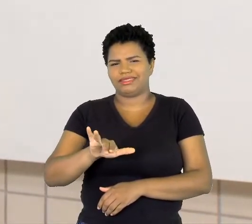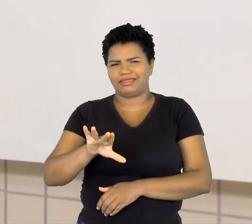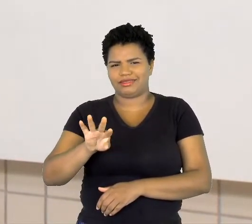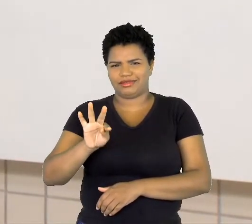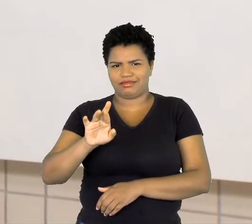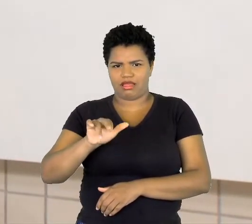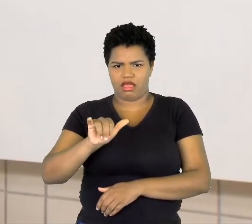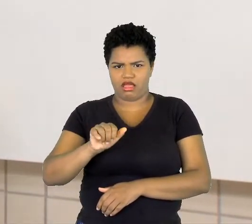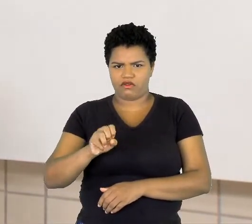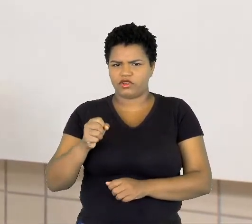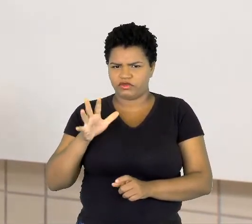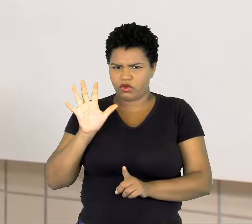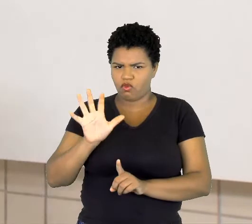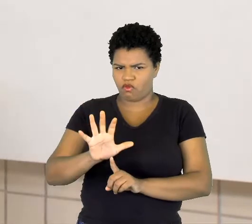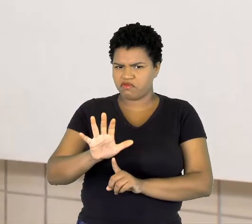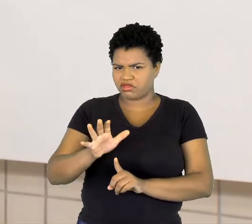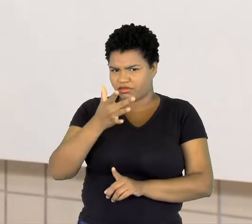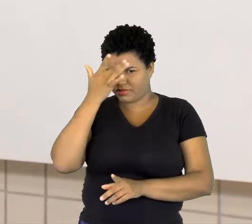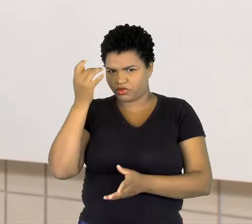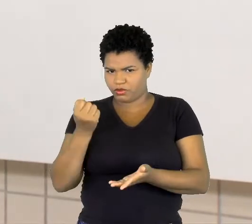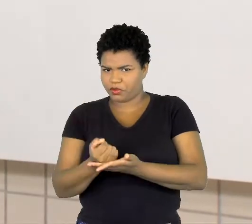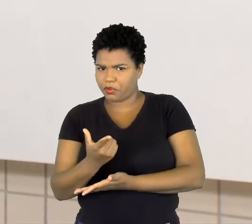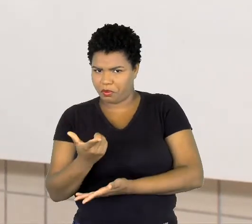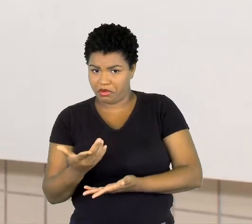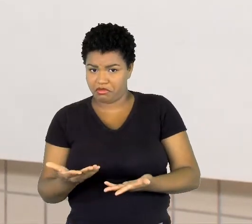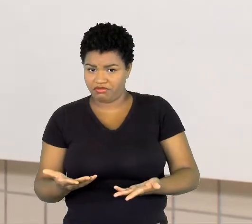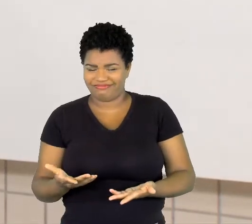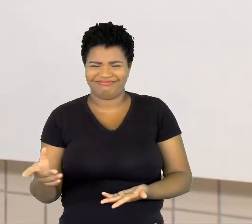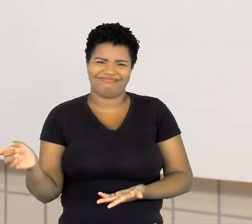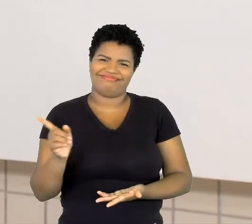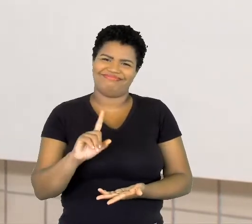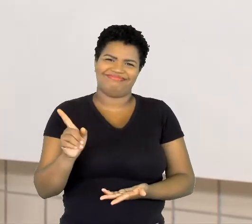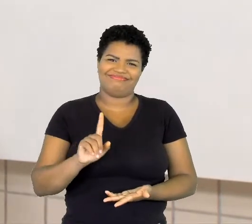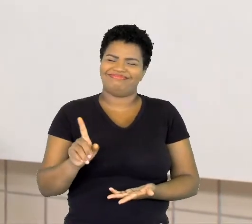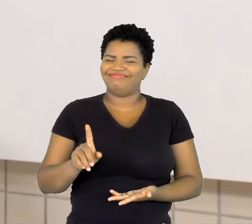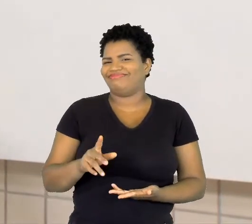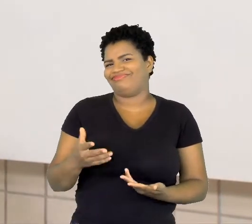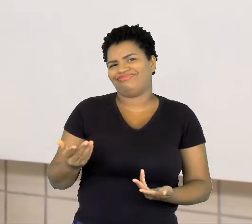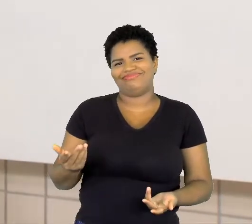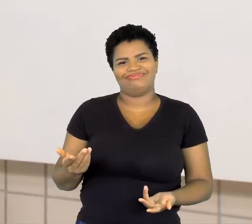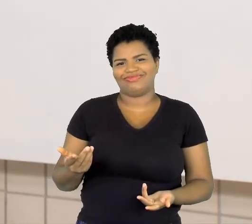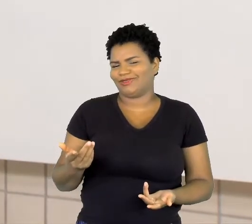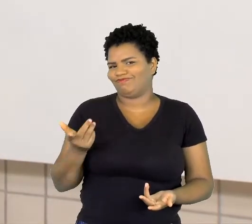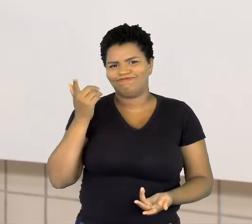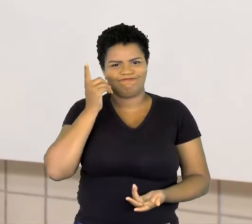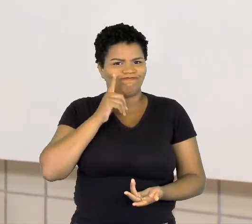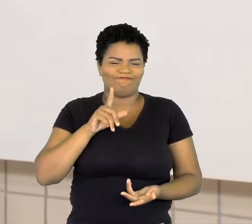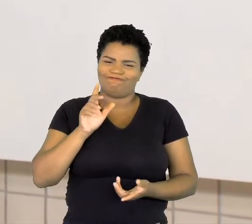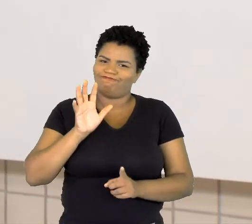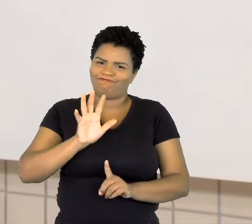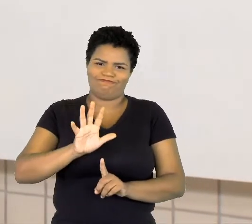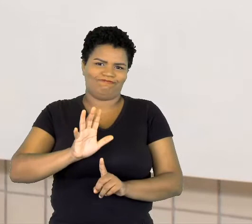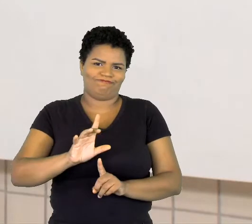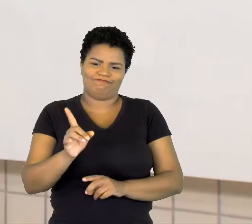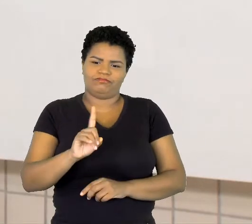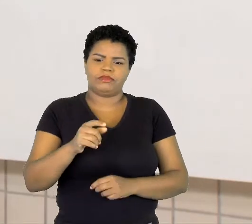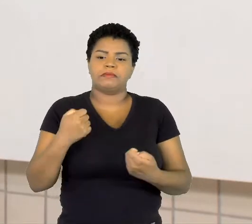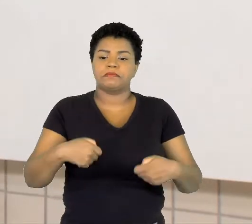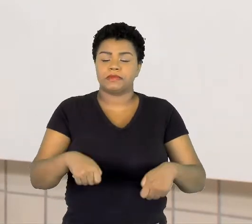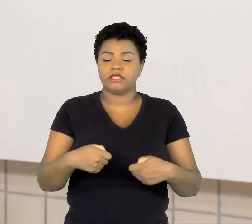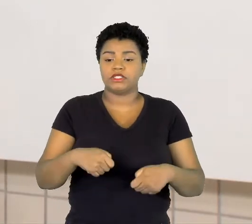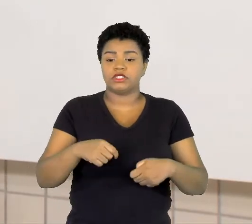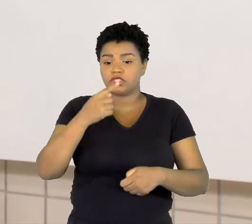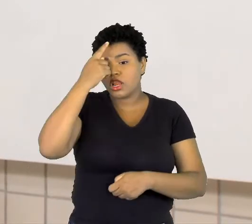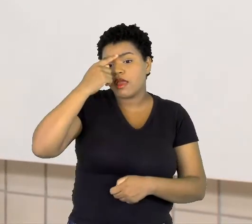isso? Não. Olha o tamanho do texto. Não, não convence. Você precisa de imagens